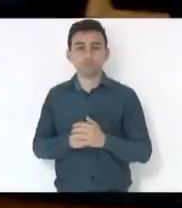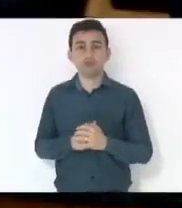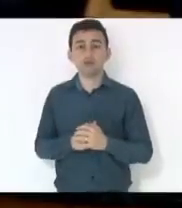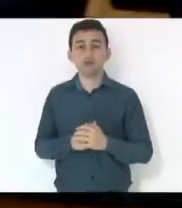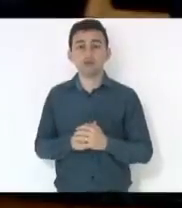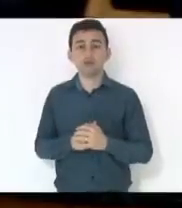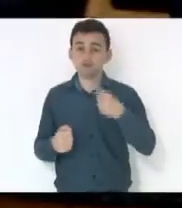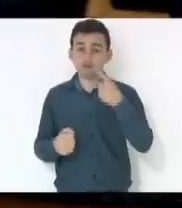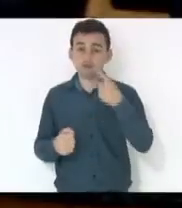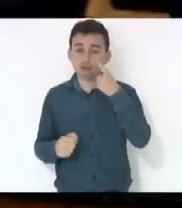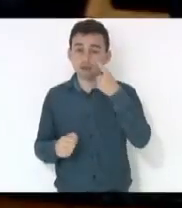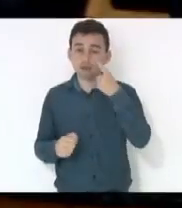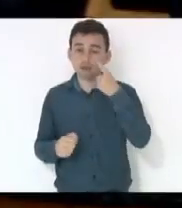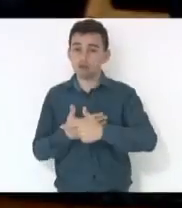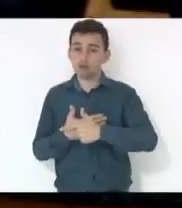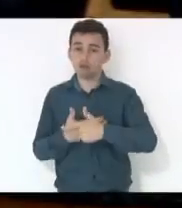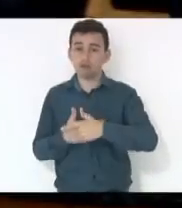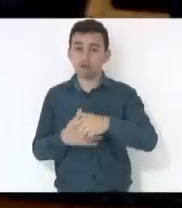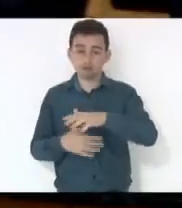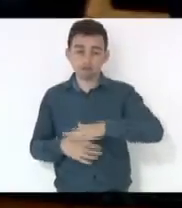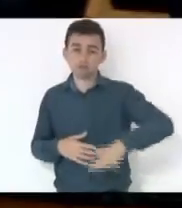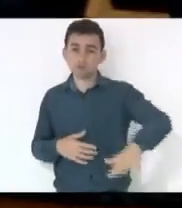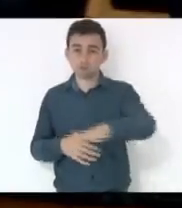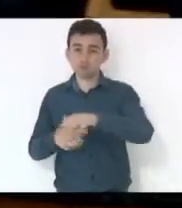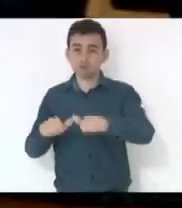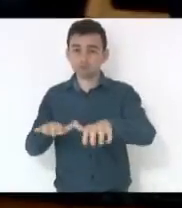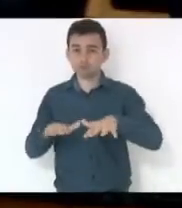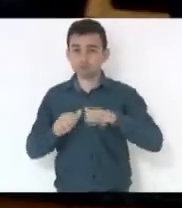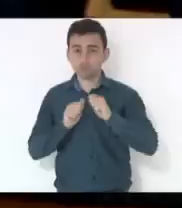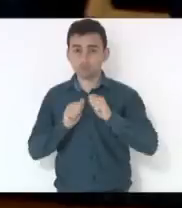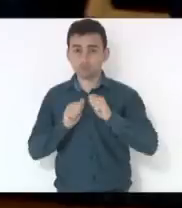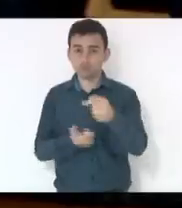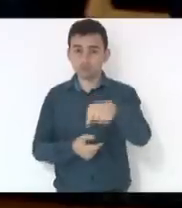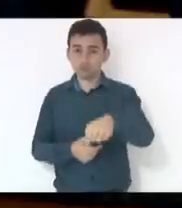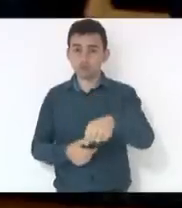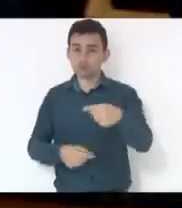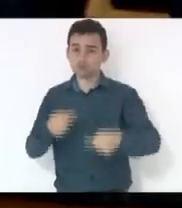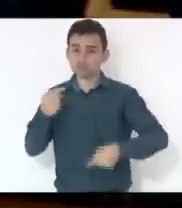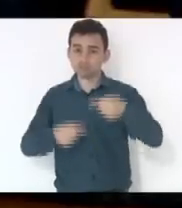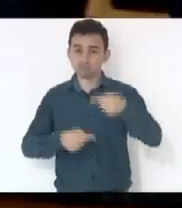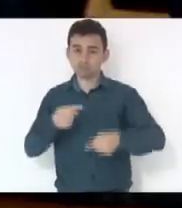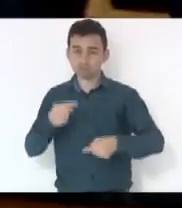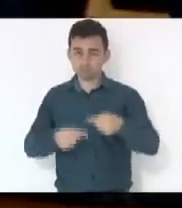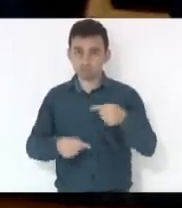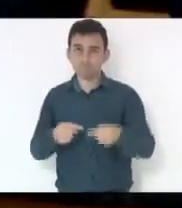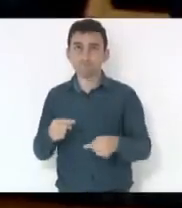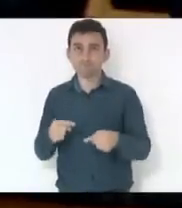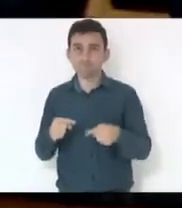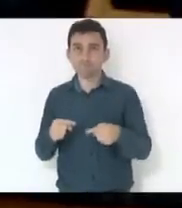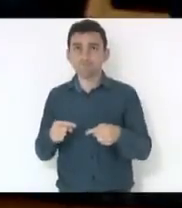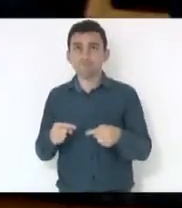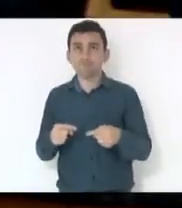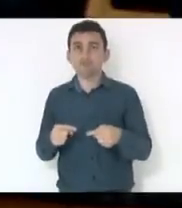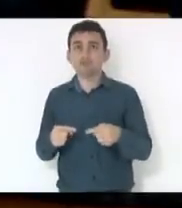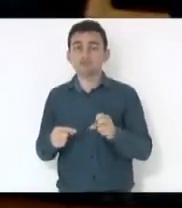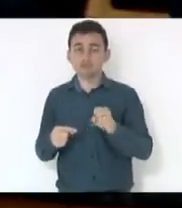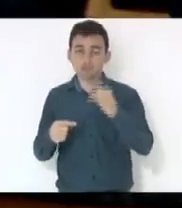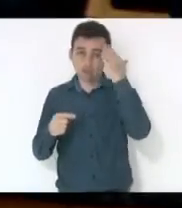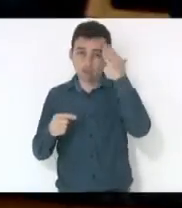parlamento para debater as questões. Se há um entendimento que tem que aprovar isso